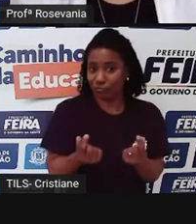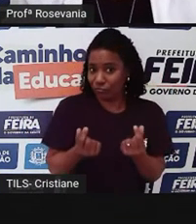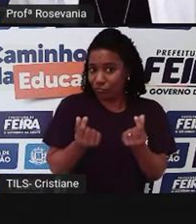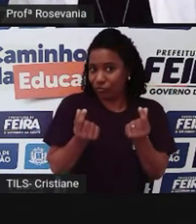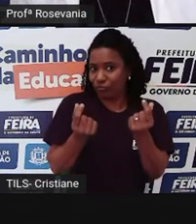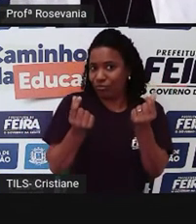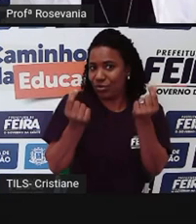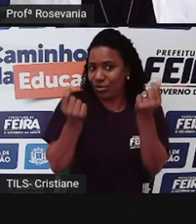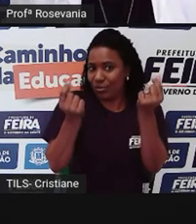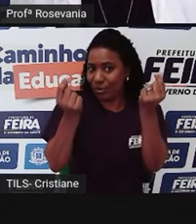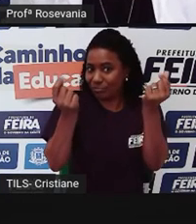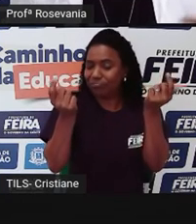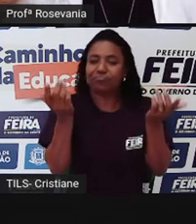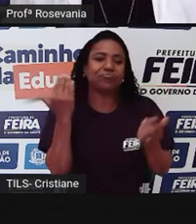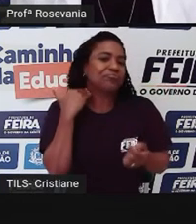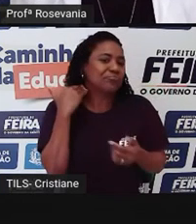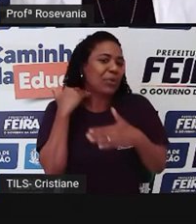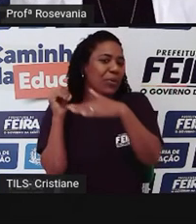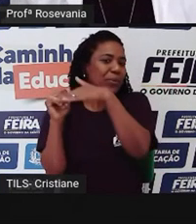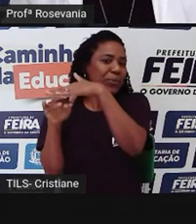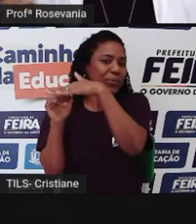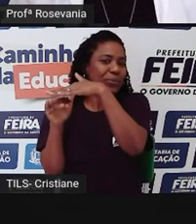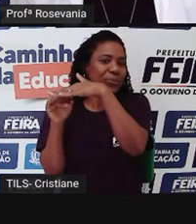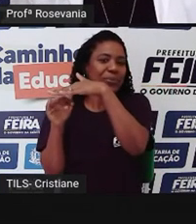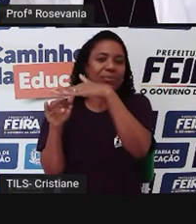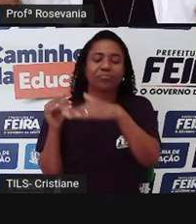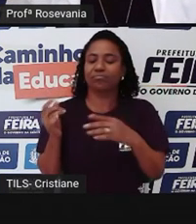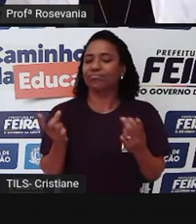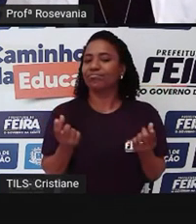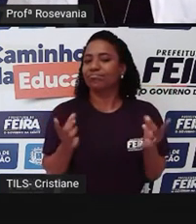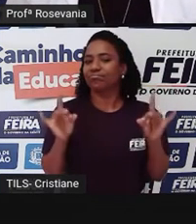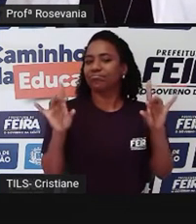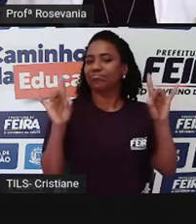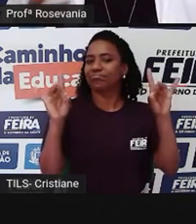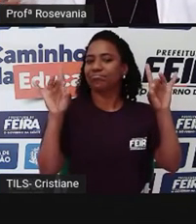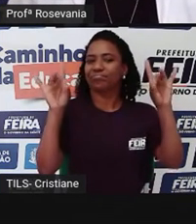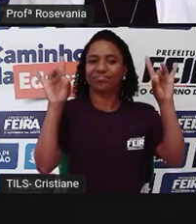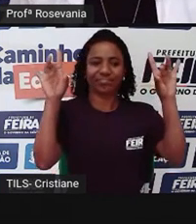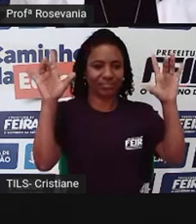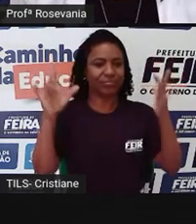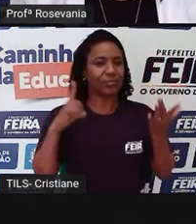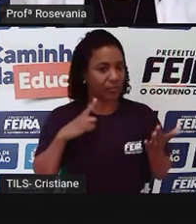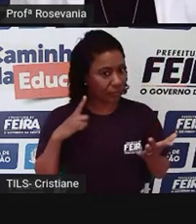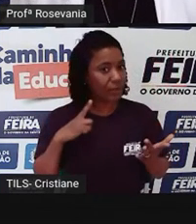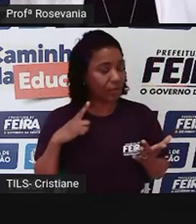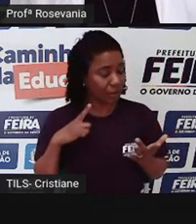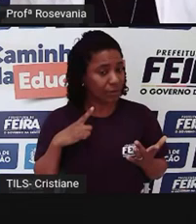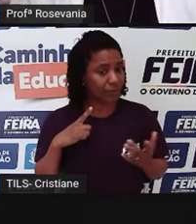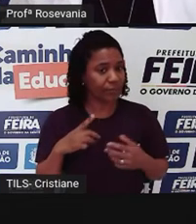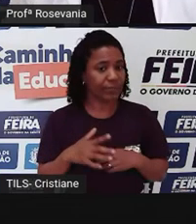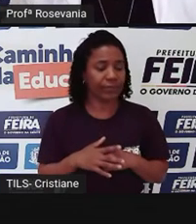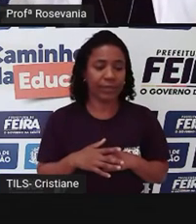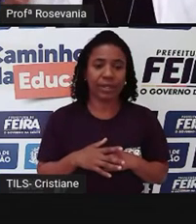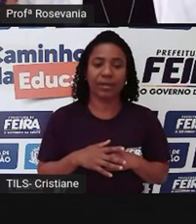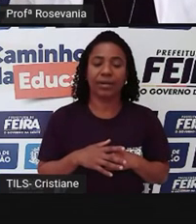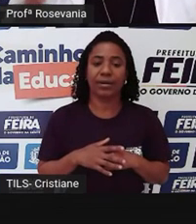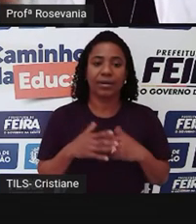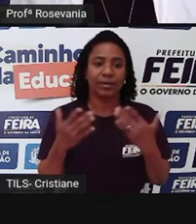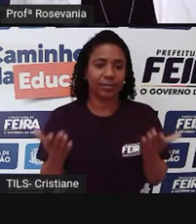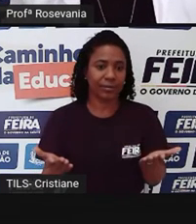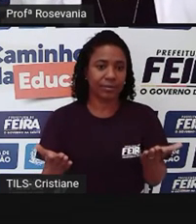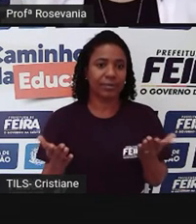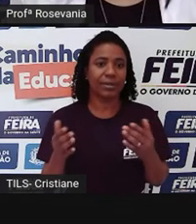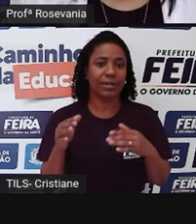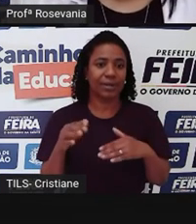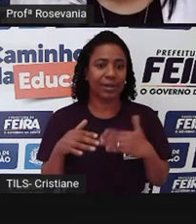que você tem na conta, tudo isso mantém um prestígio, mantém um status, às vezes até vira o